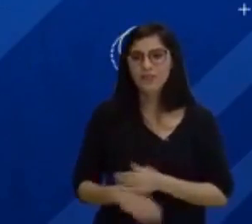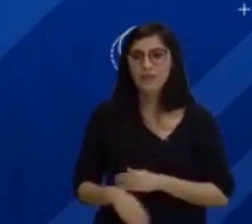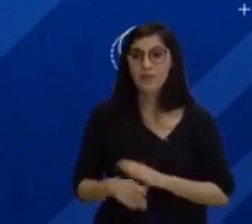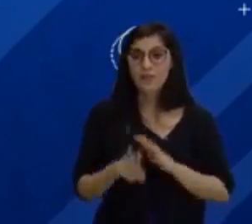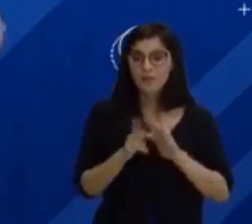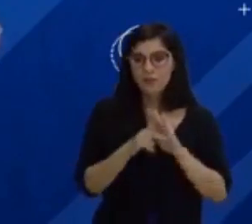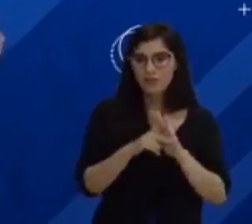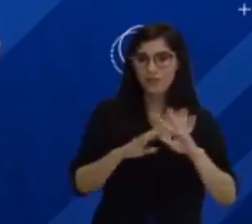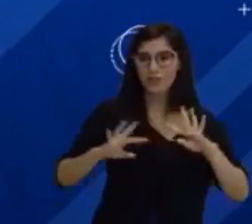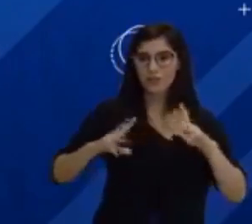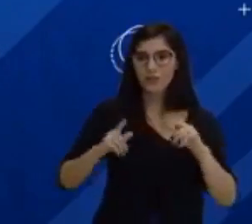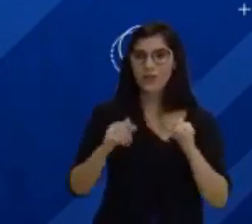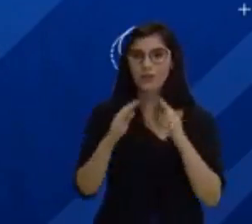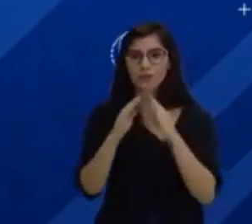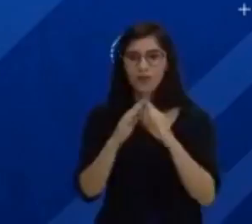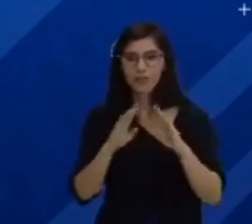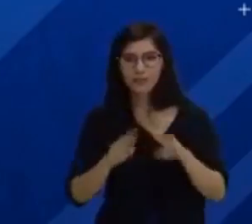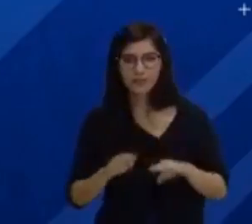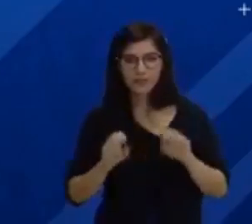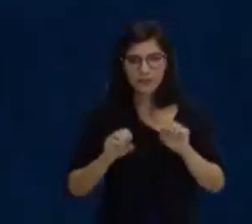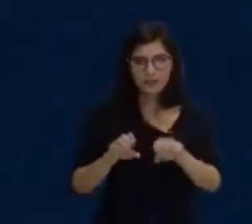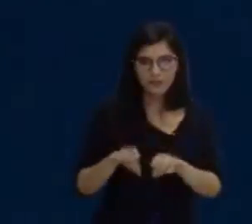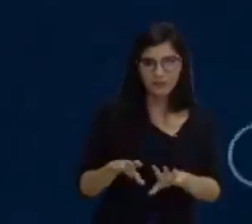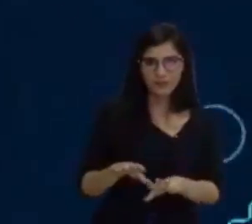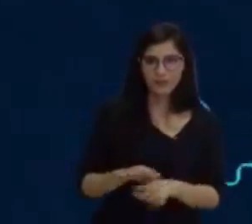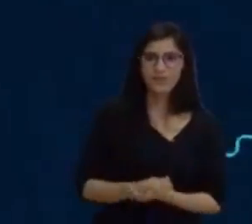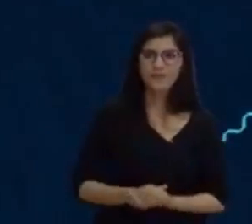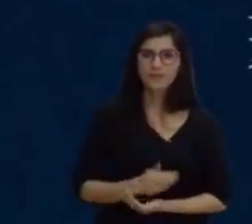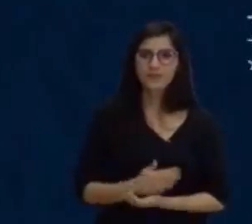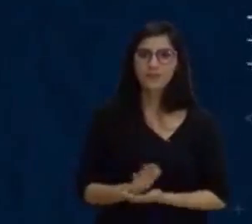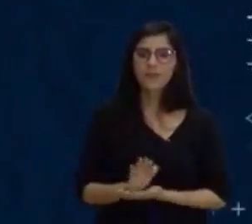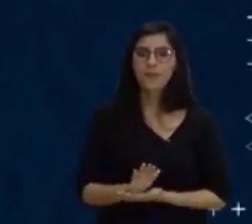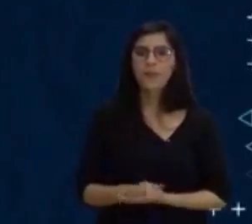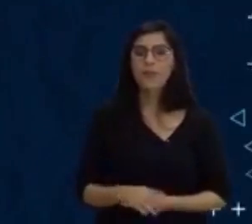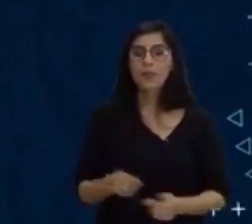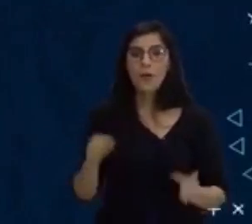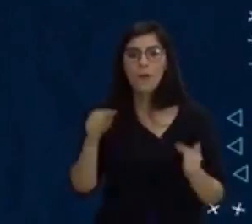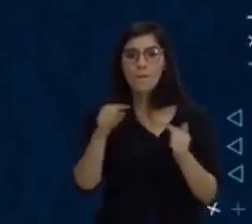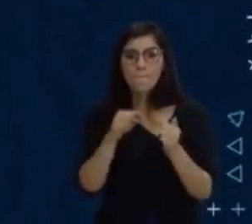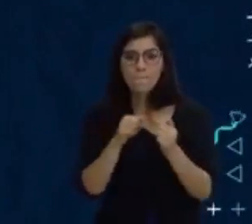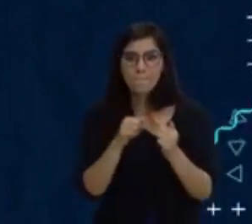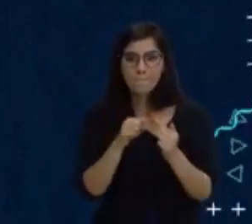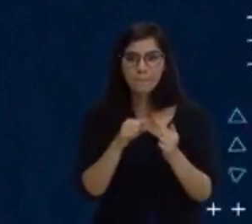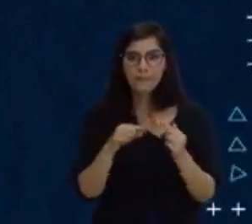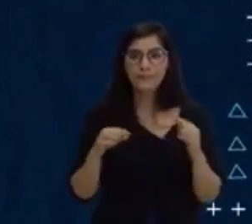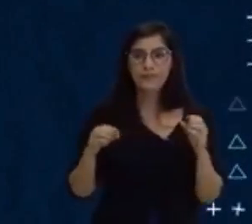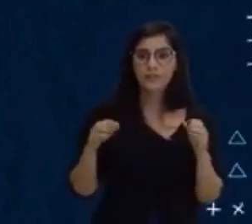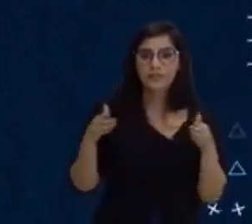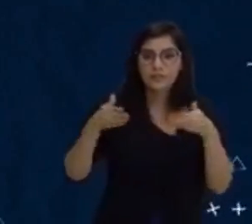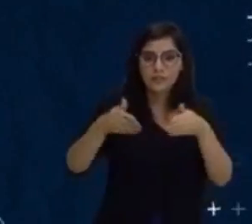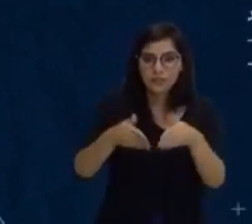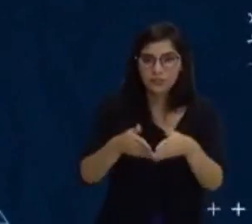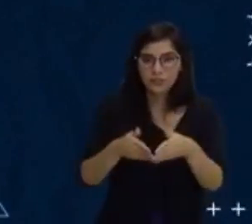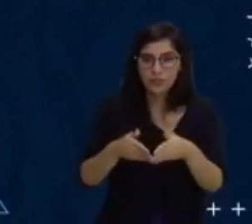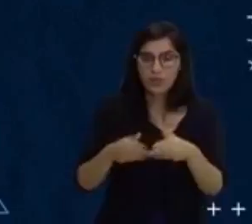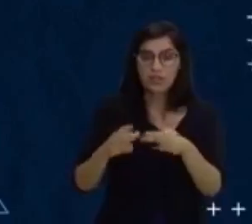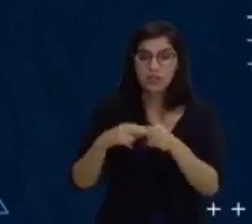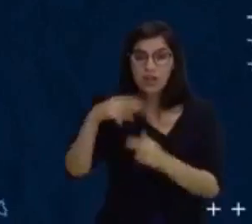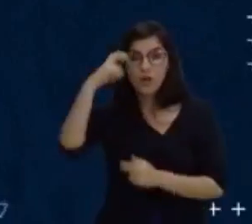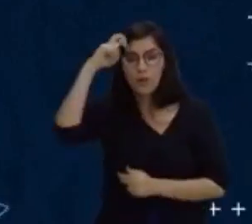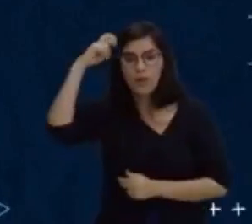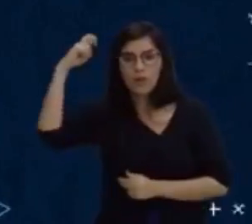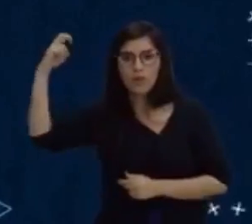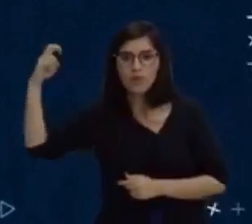Todos em Casa pela Educação. Vamos à aula. Objetivo específico, utilizar a cultura da motricidade como